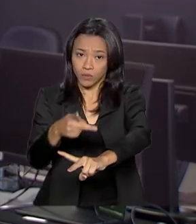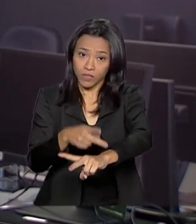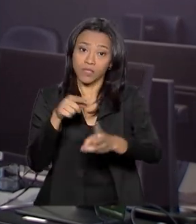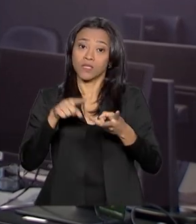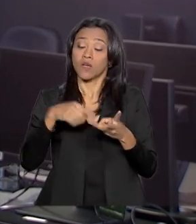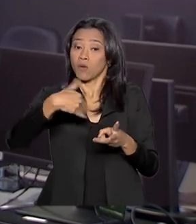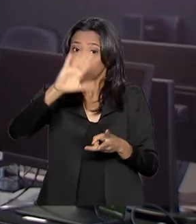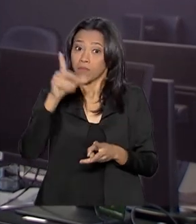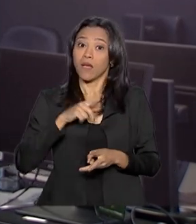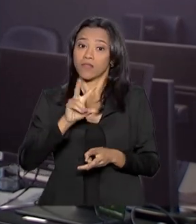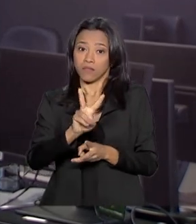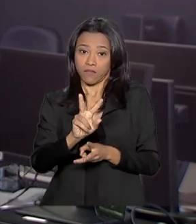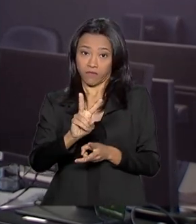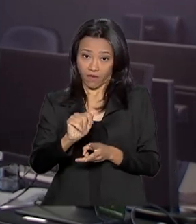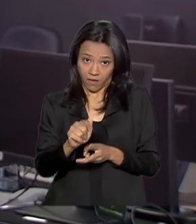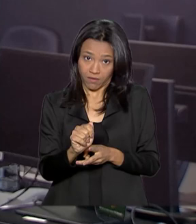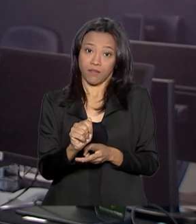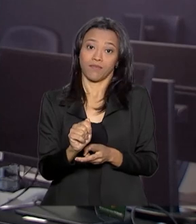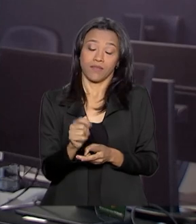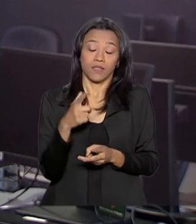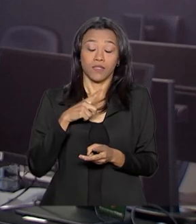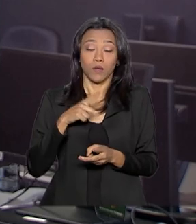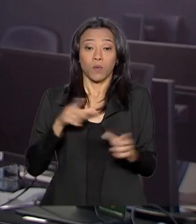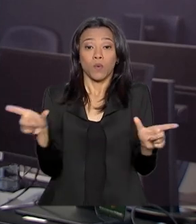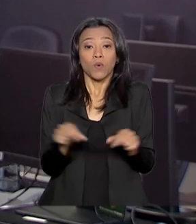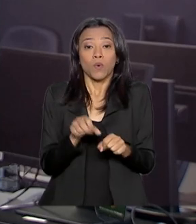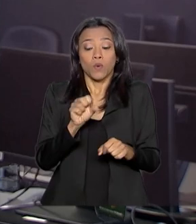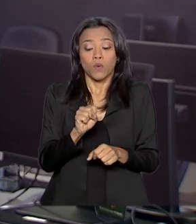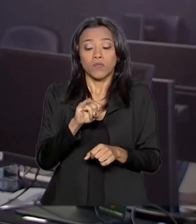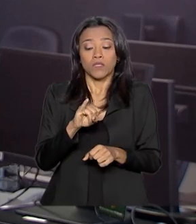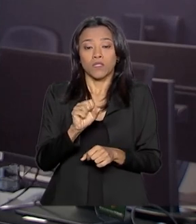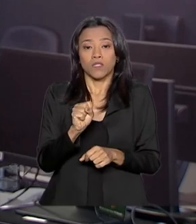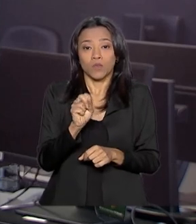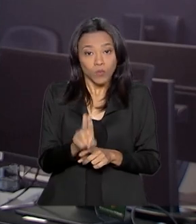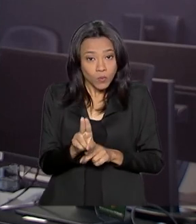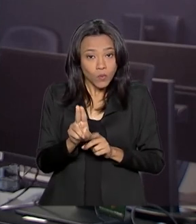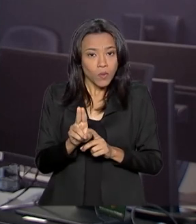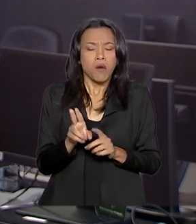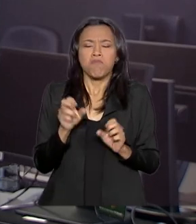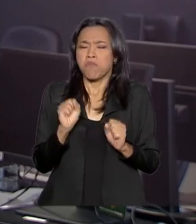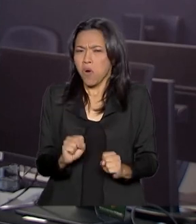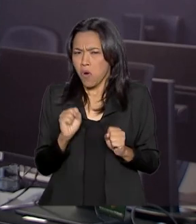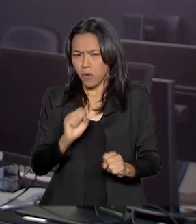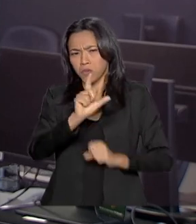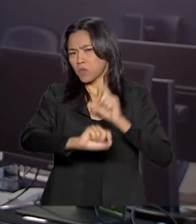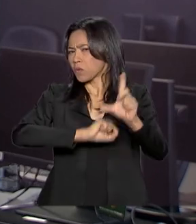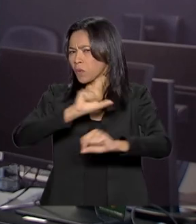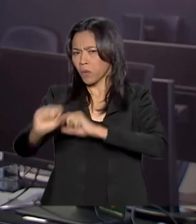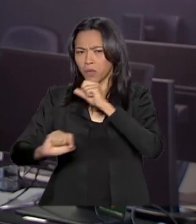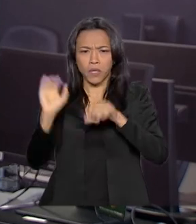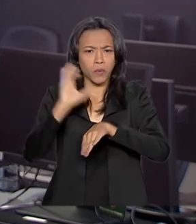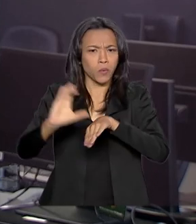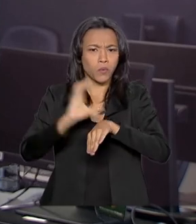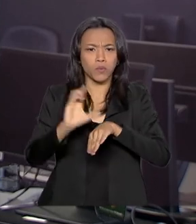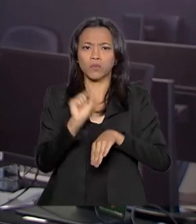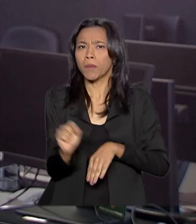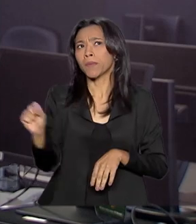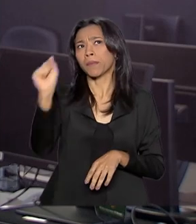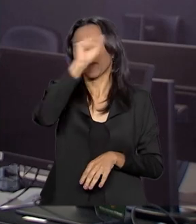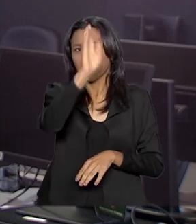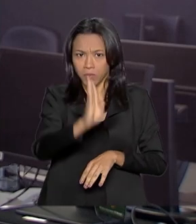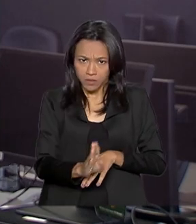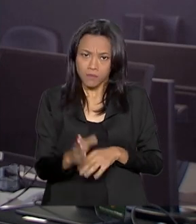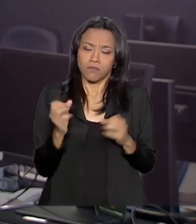vagas disponíveis. O SISU é dinâmico. Os estudantes podem selecionar cursos em todo o território nacional. As notas de corte